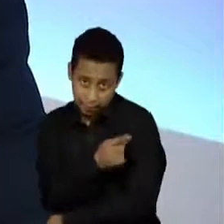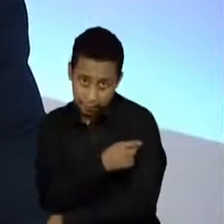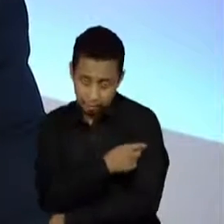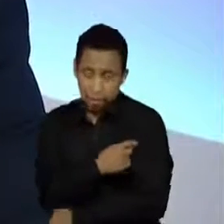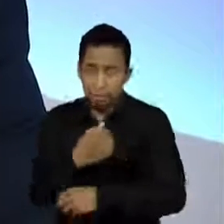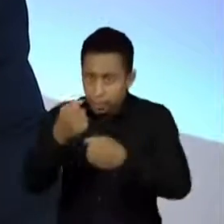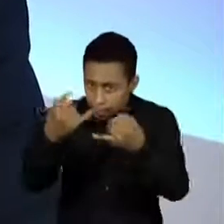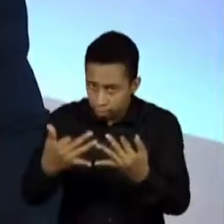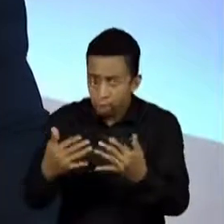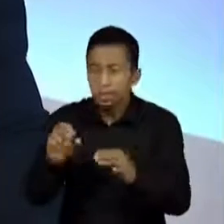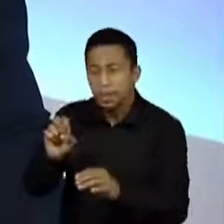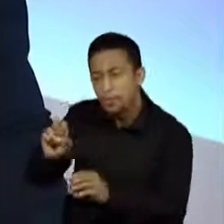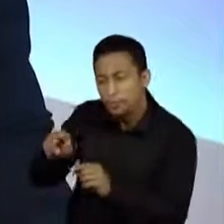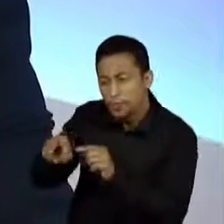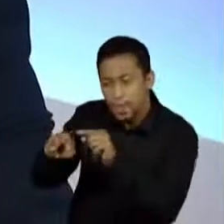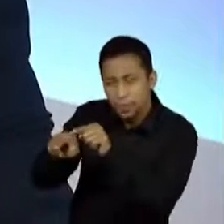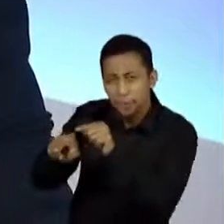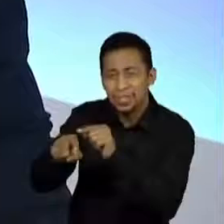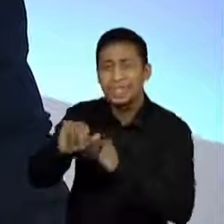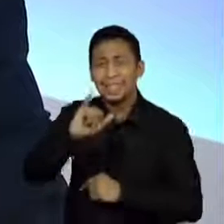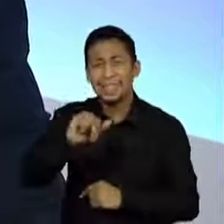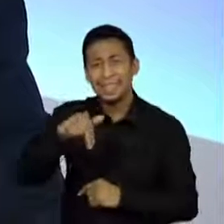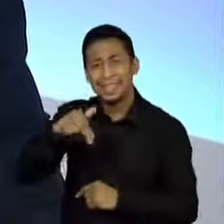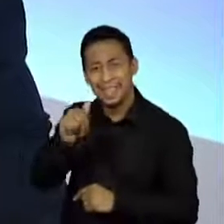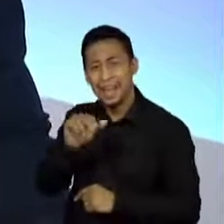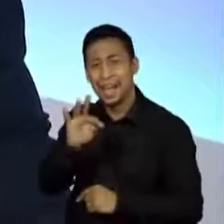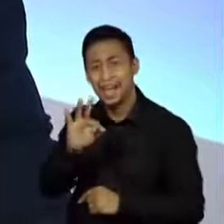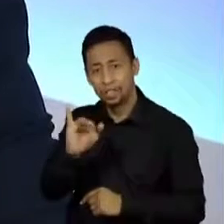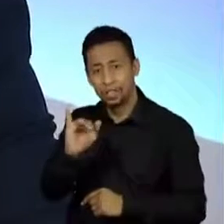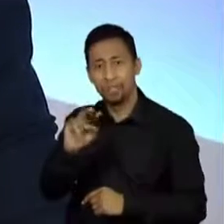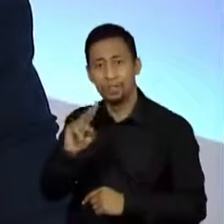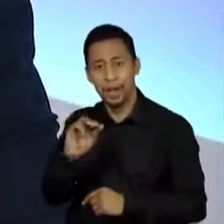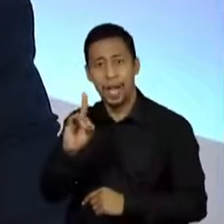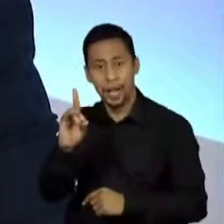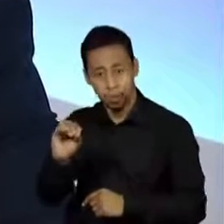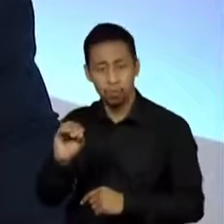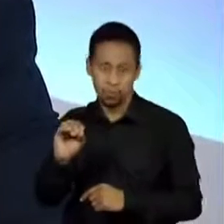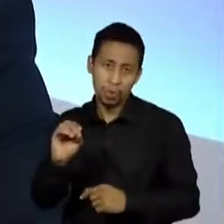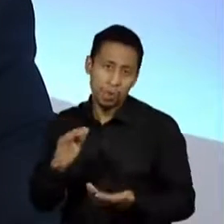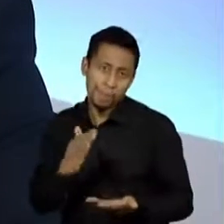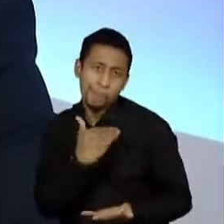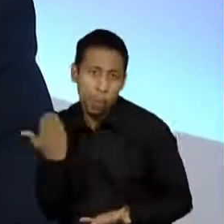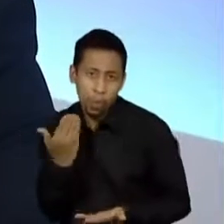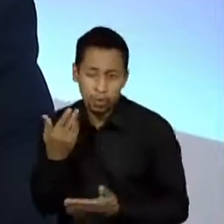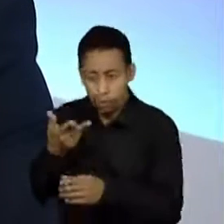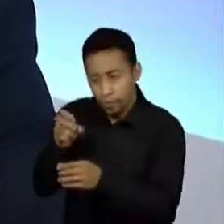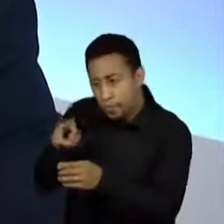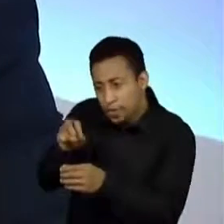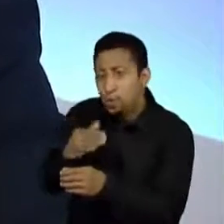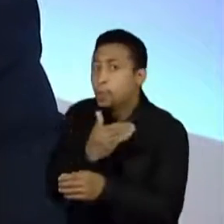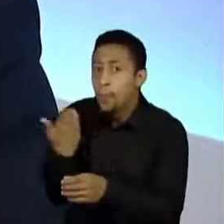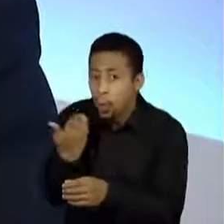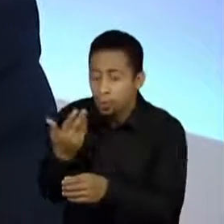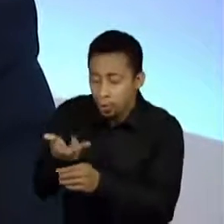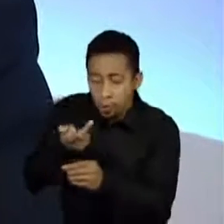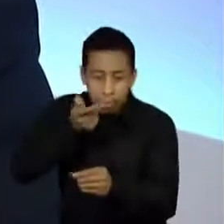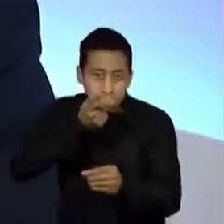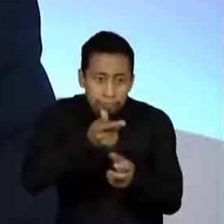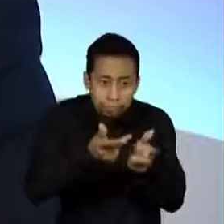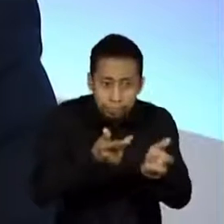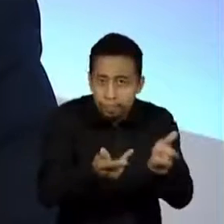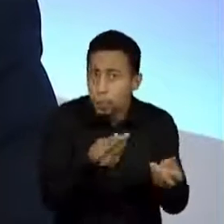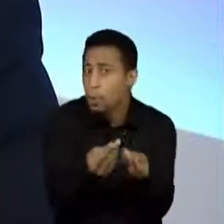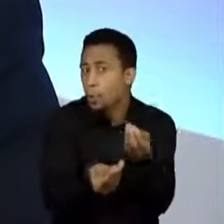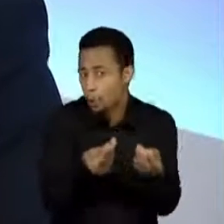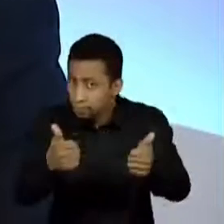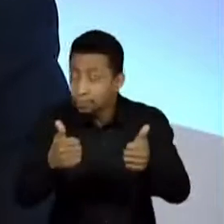inativado. Eu queria que você fizesse uma avaliação de que forma essas vacinas contribuíram até aqui e de que forma elas podem